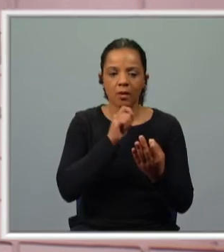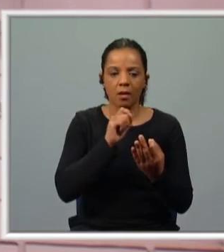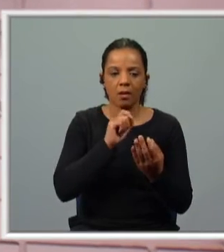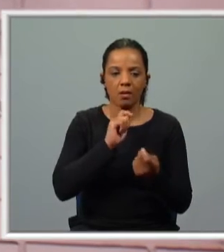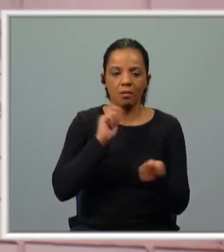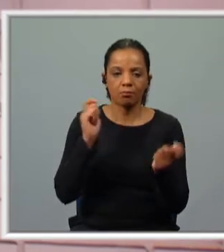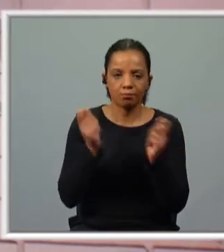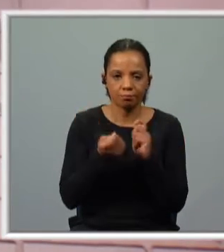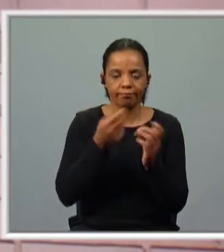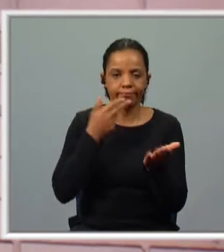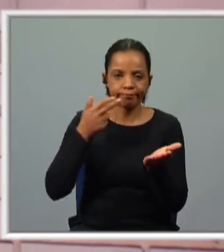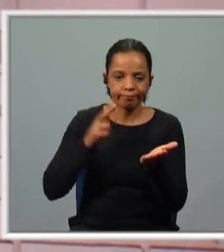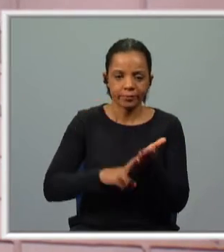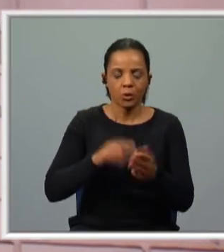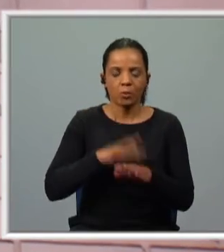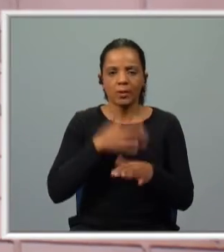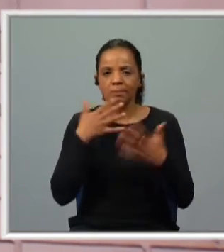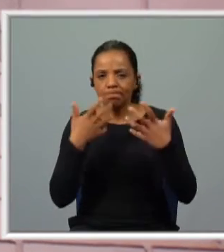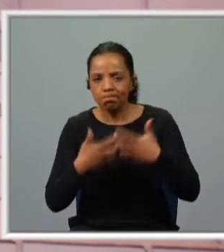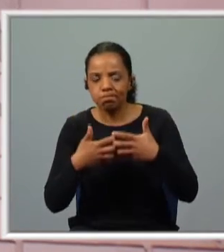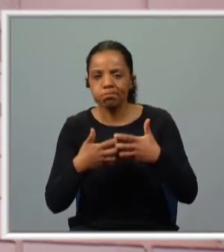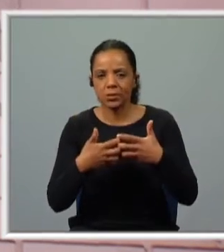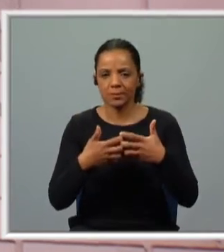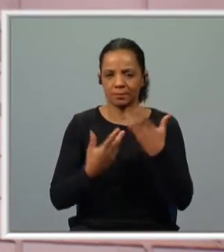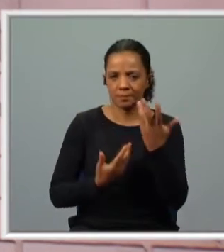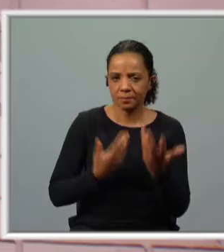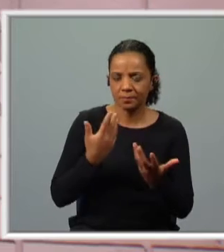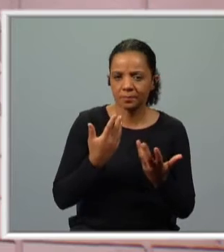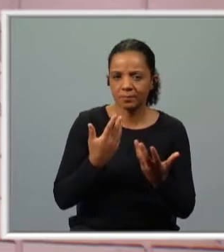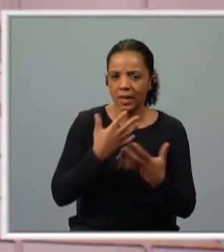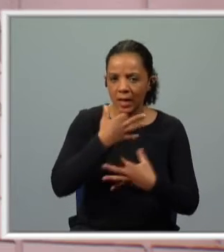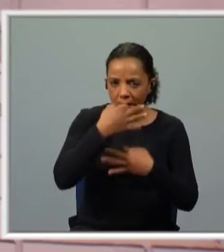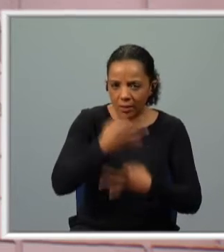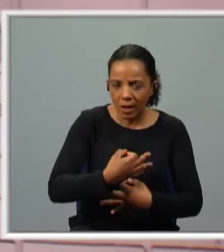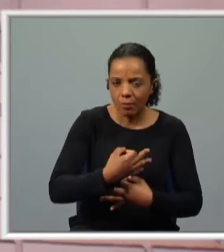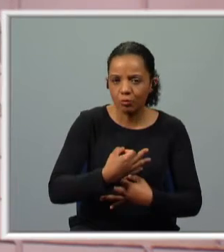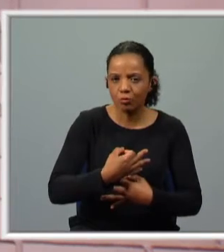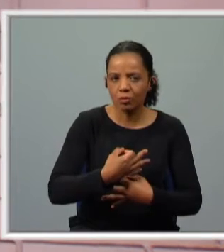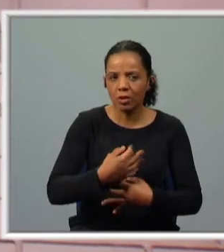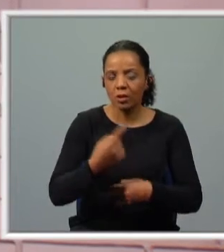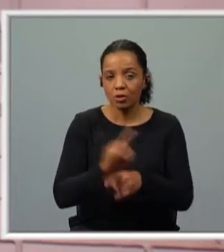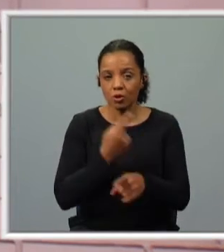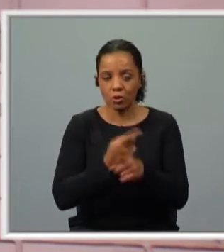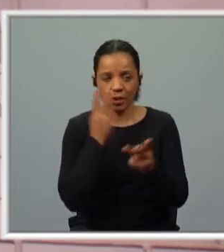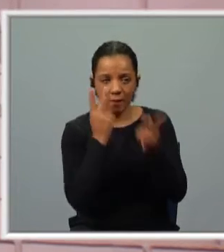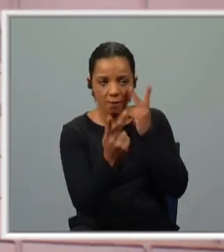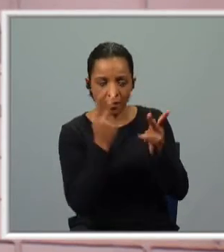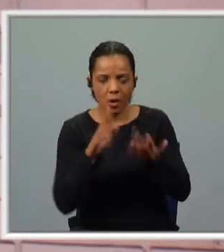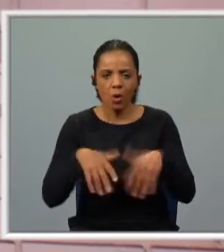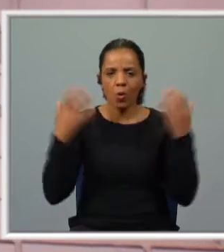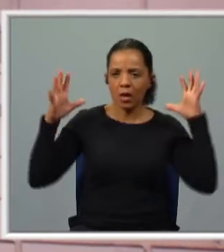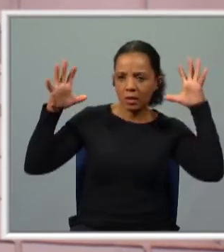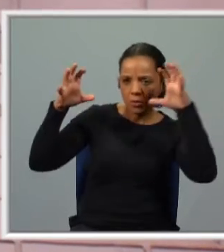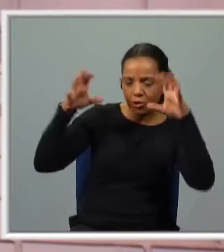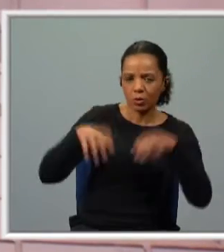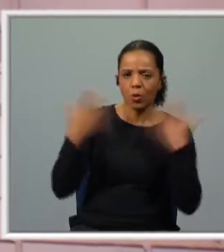isso é que fica esta questão. Acreditamos naquilo que os olhos veem ou no Adamastor? Ou o Adamastor é aquilo